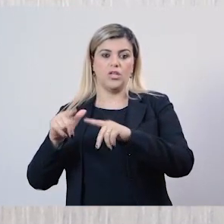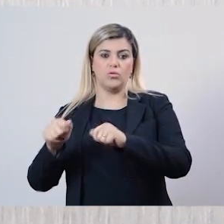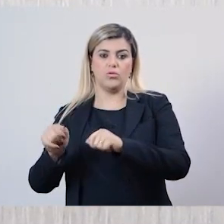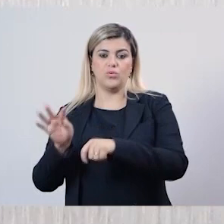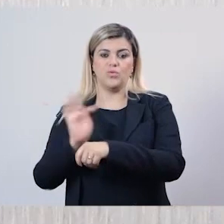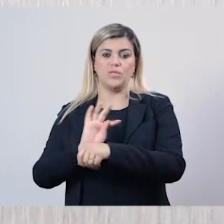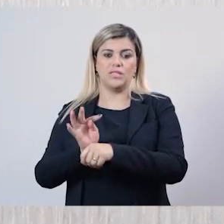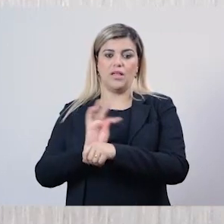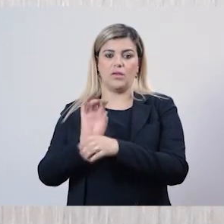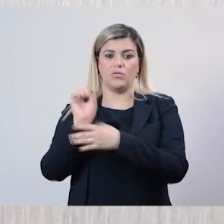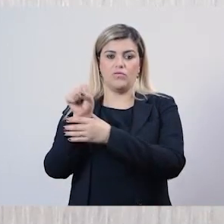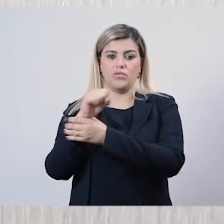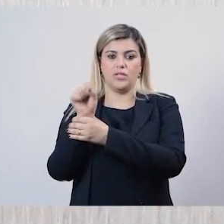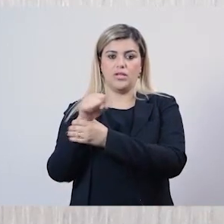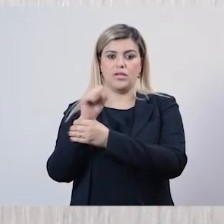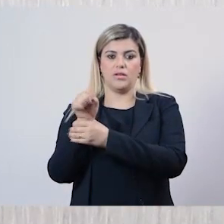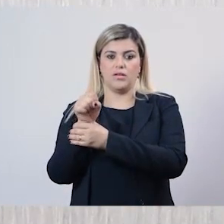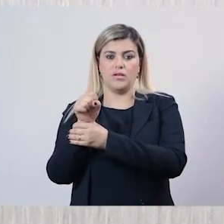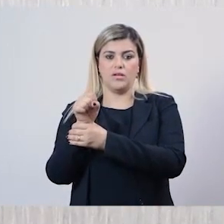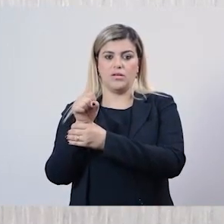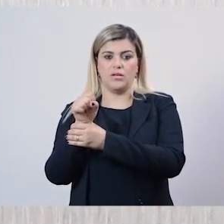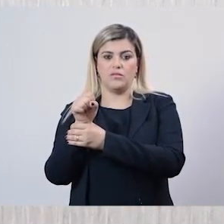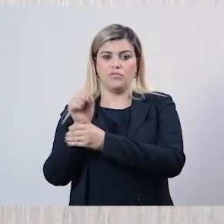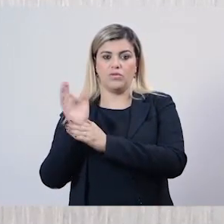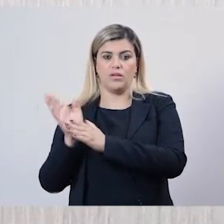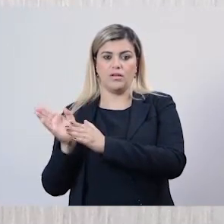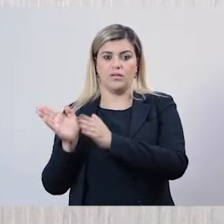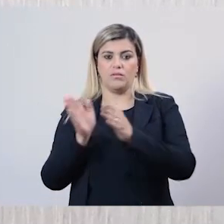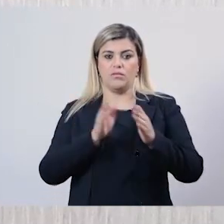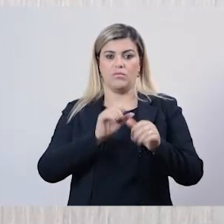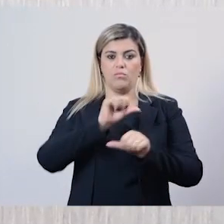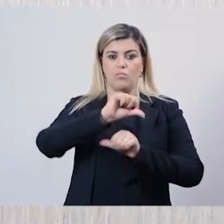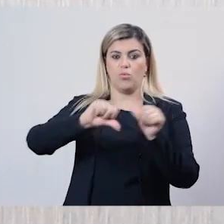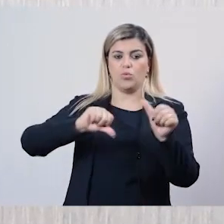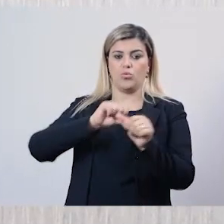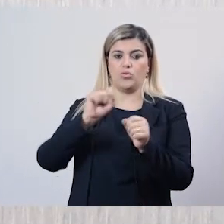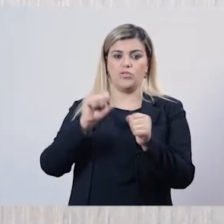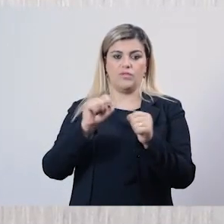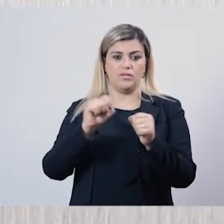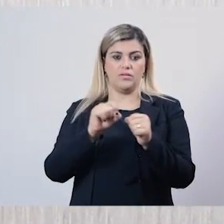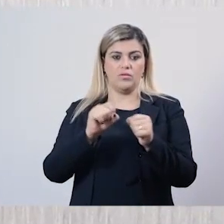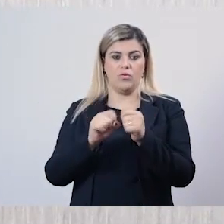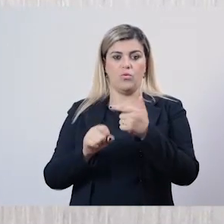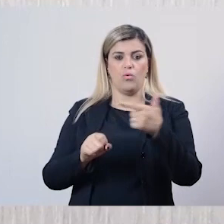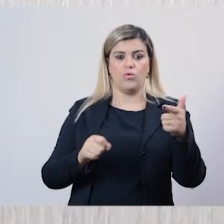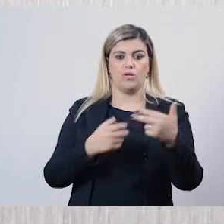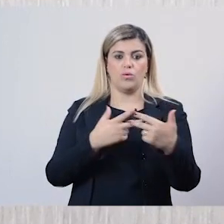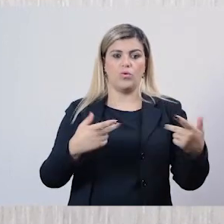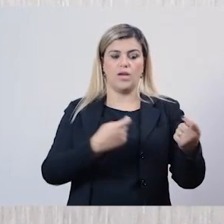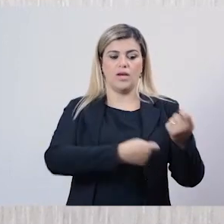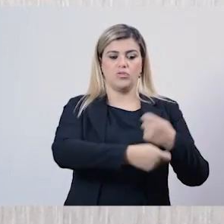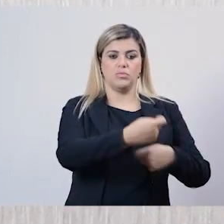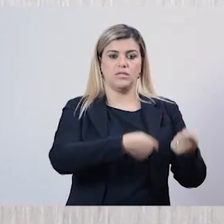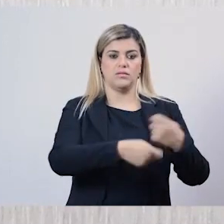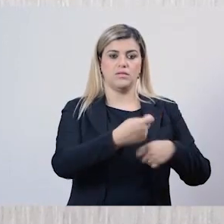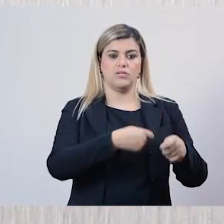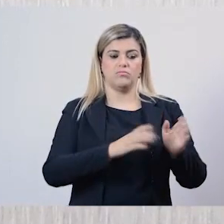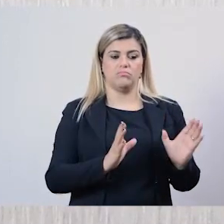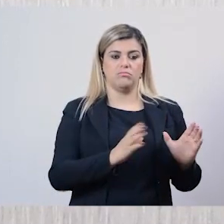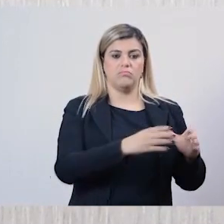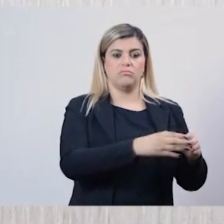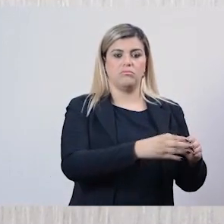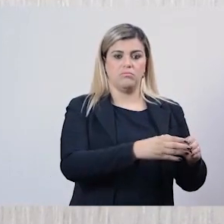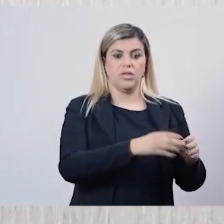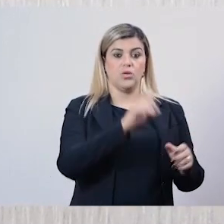foram desviados de função. Aí, todo mundo foi para a parte administrativa da clínica e do hospital.